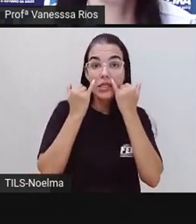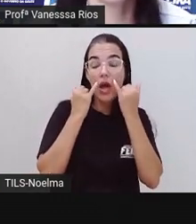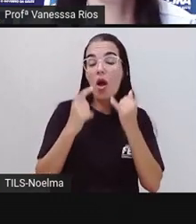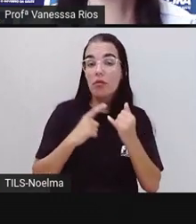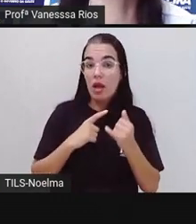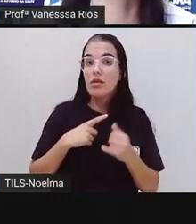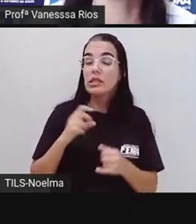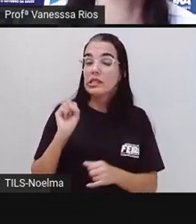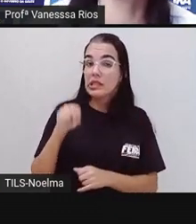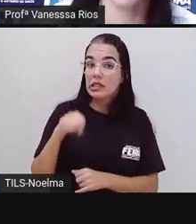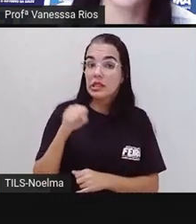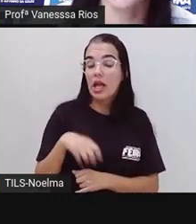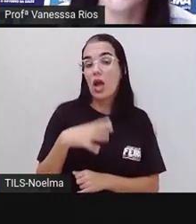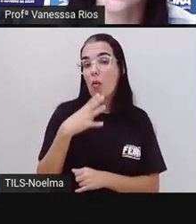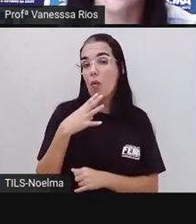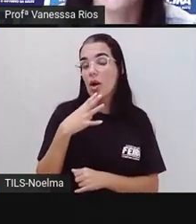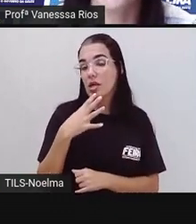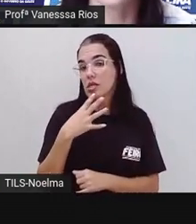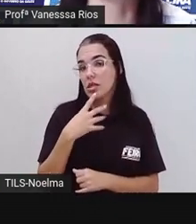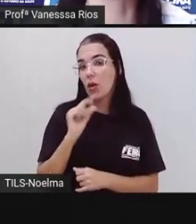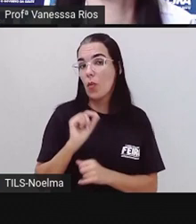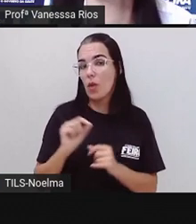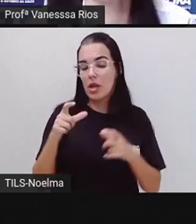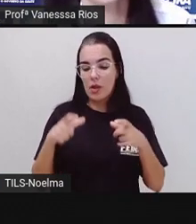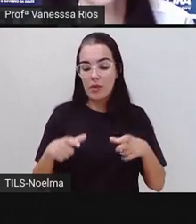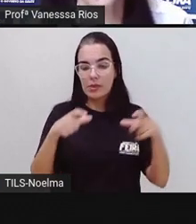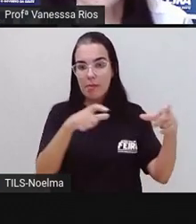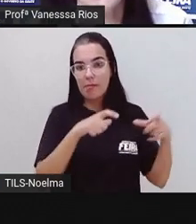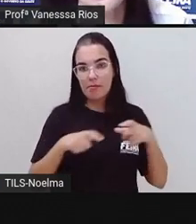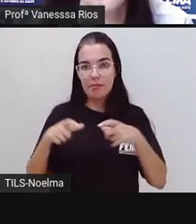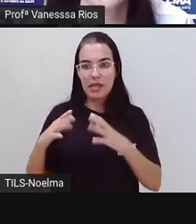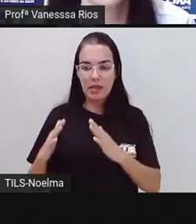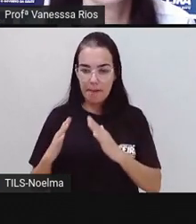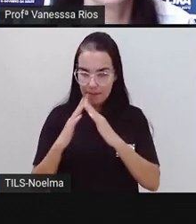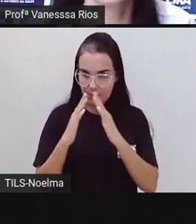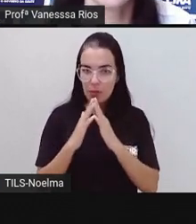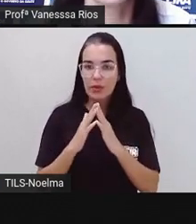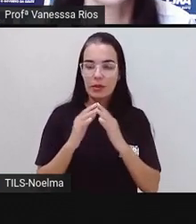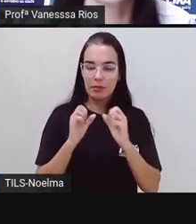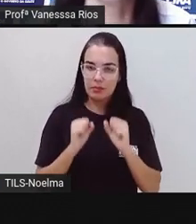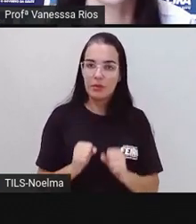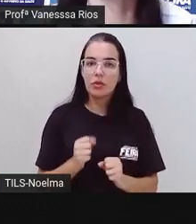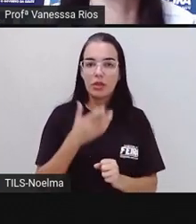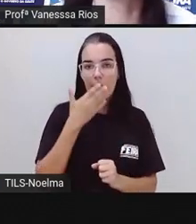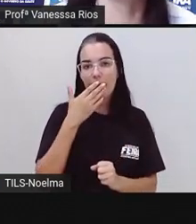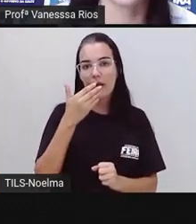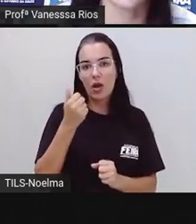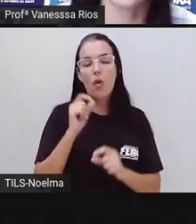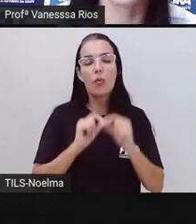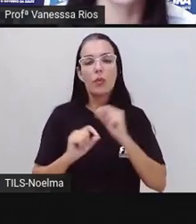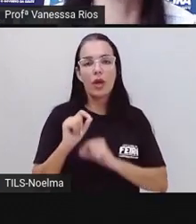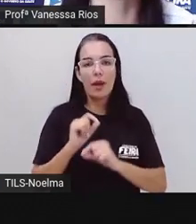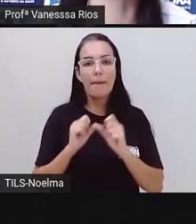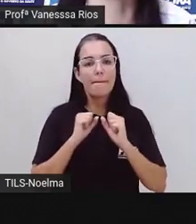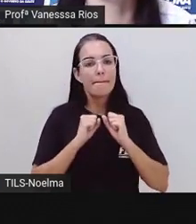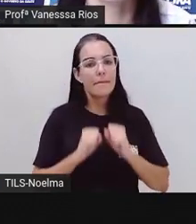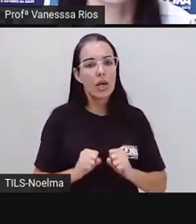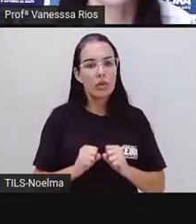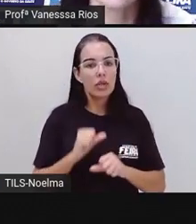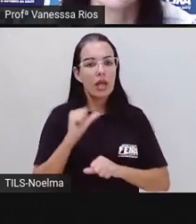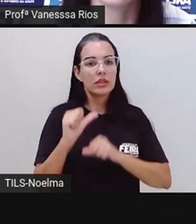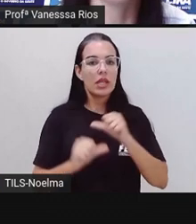porque conhecer o espaço em que a gente mora, o espaço em que a gente habita, traz possibilidades de